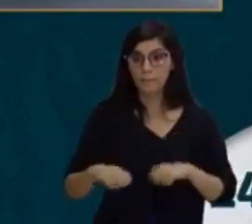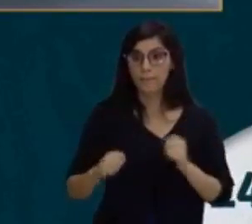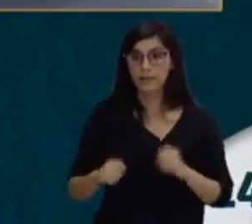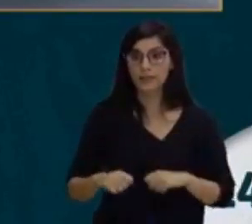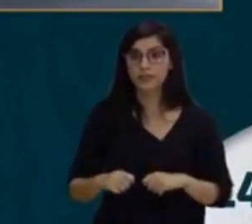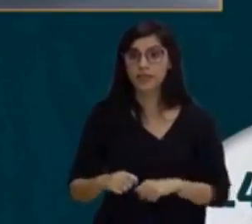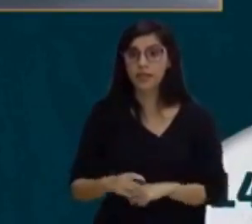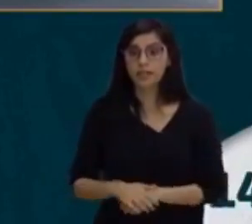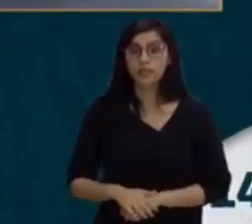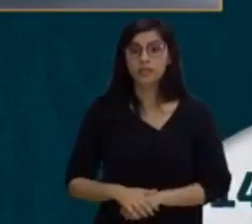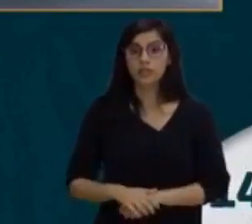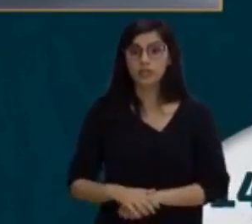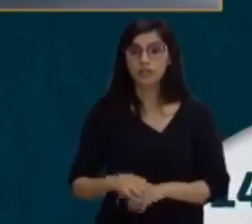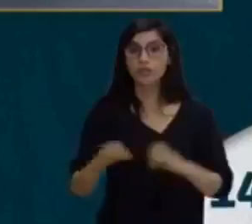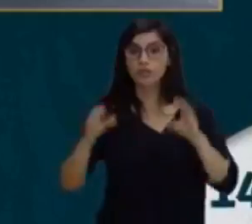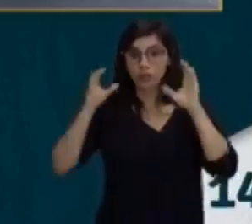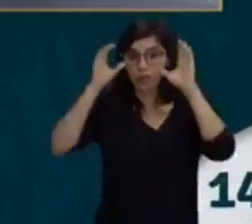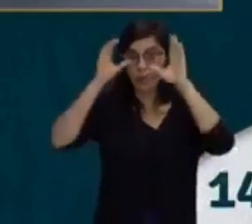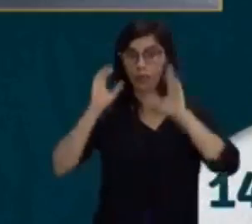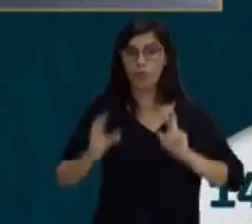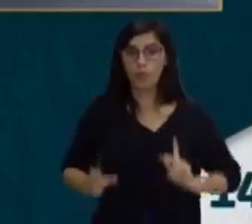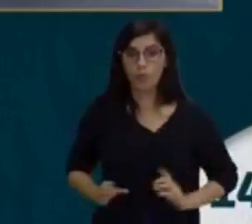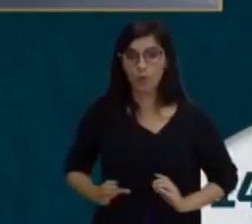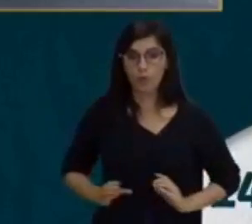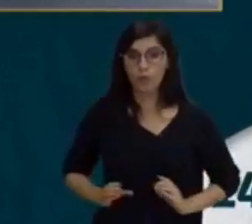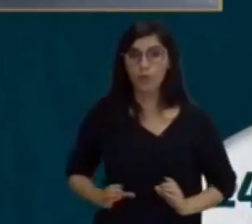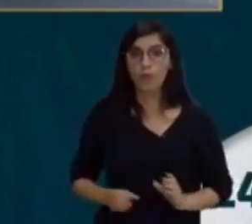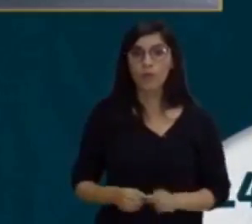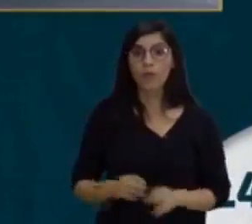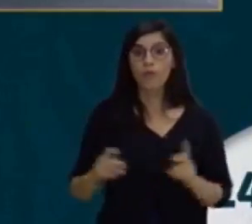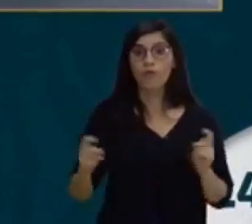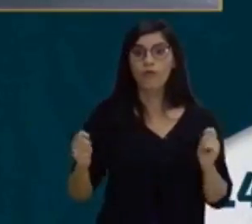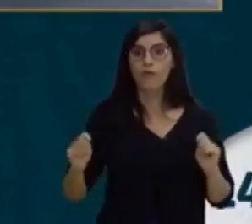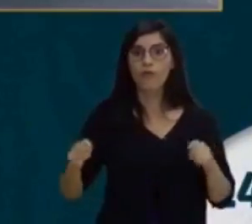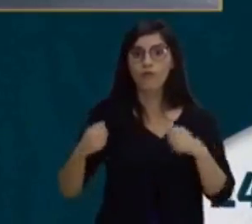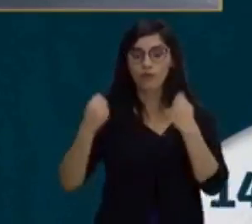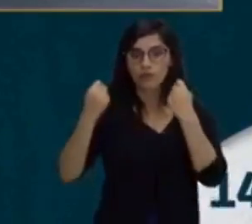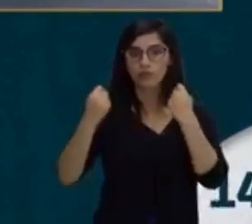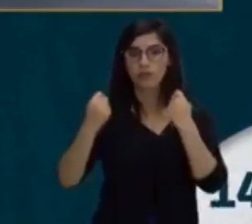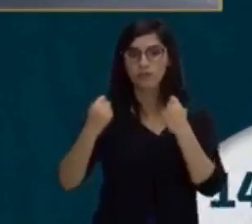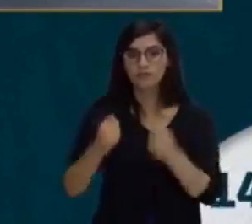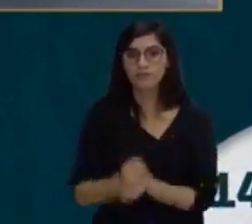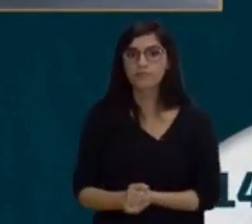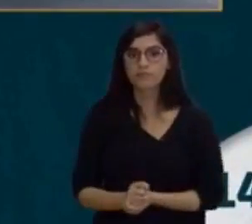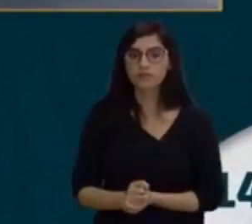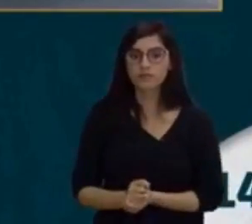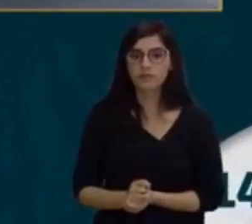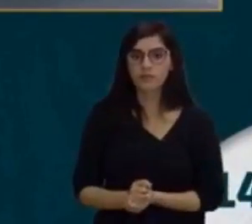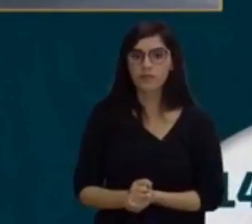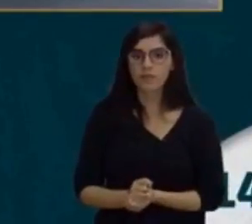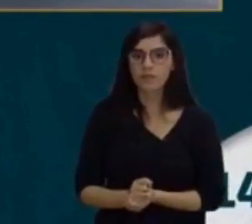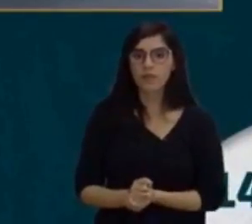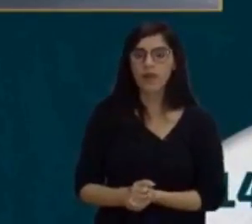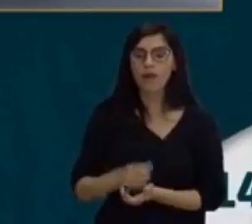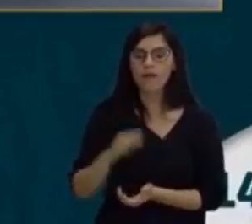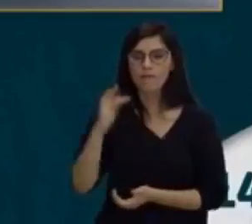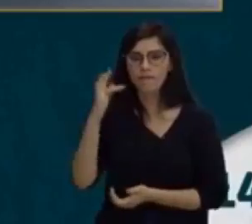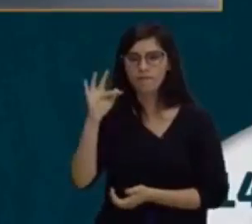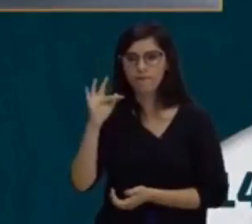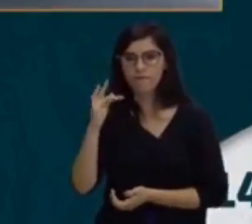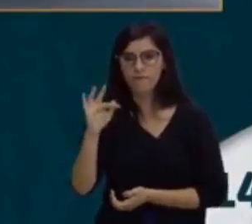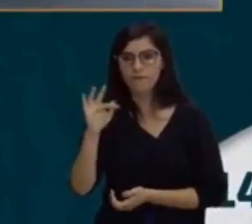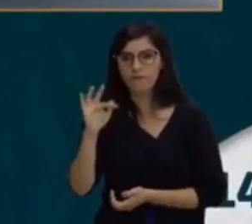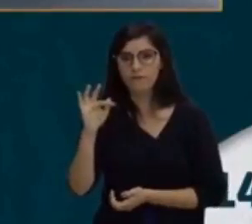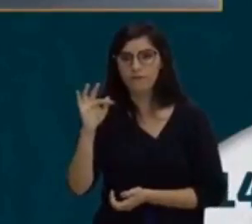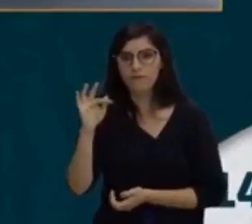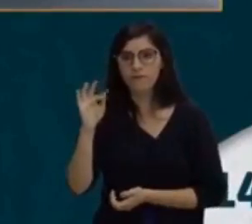qualidade física, sobre a valência física, chamada força. A física, sim, a matéria aí que você estuda e às vezes a